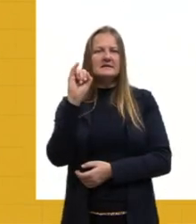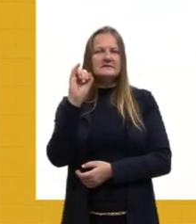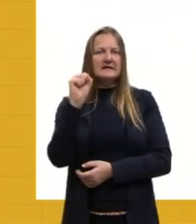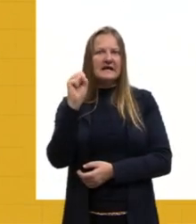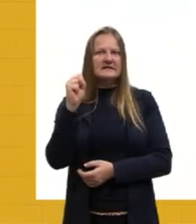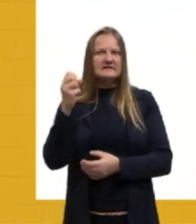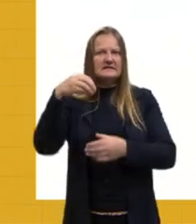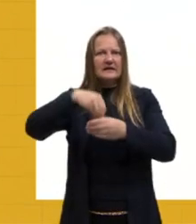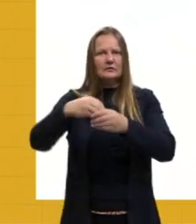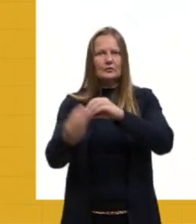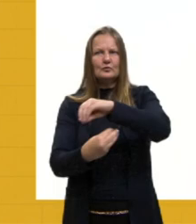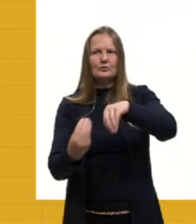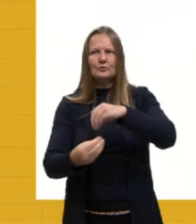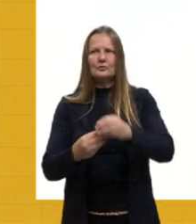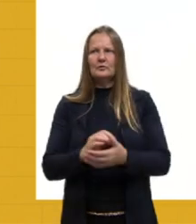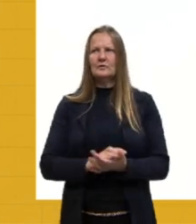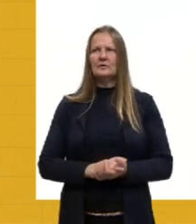minerais.